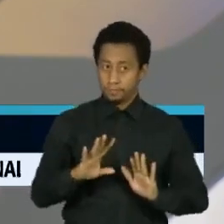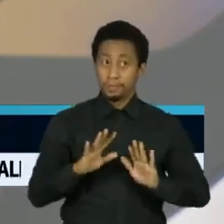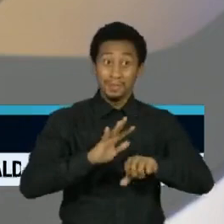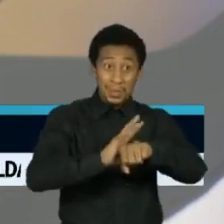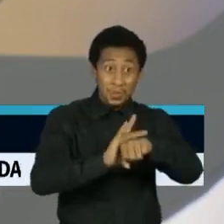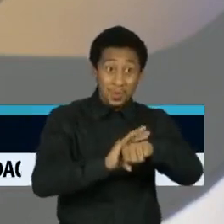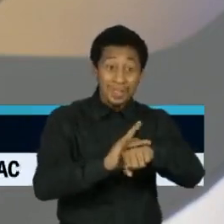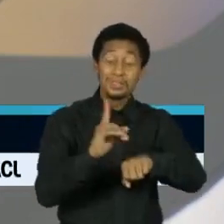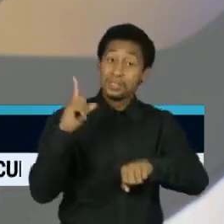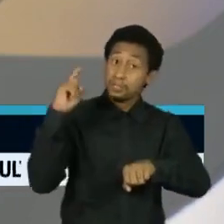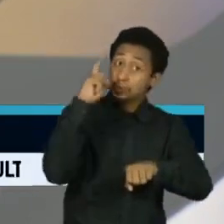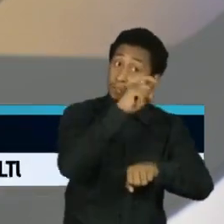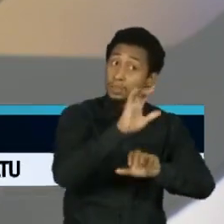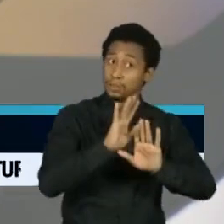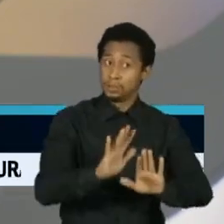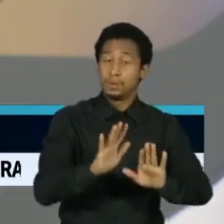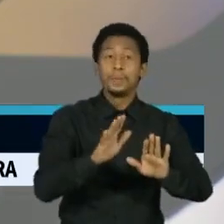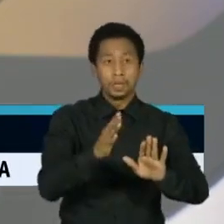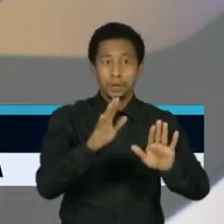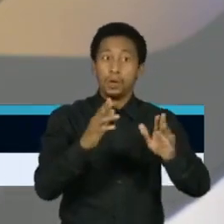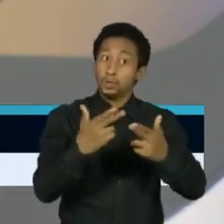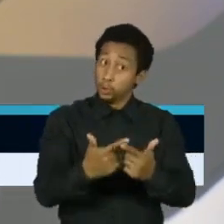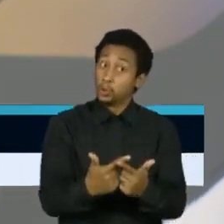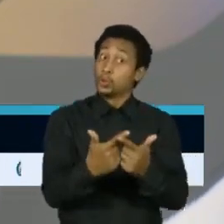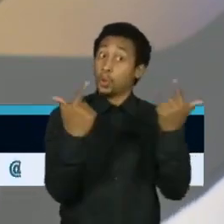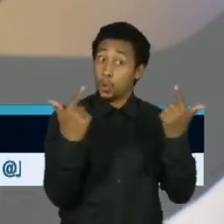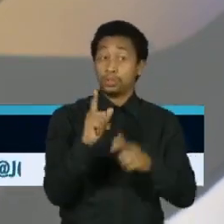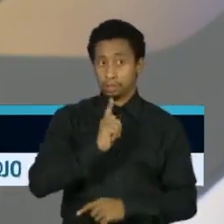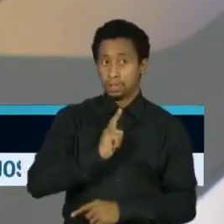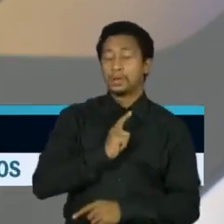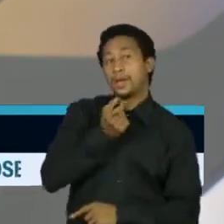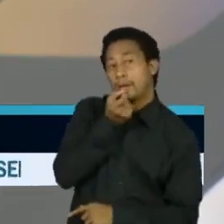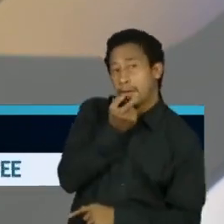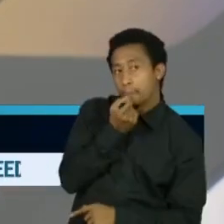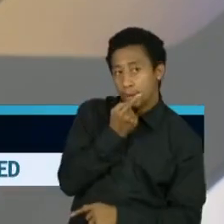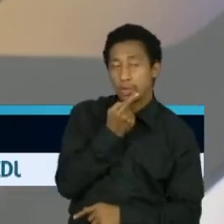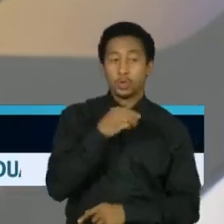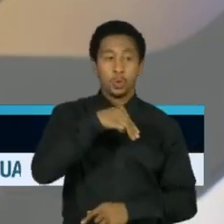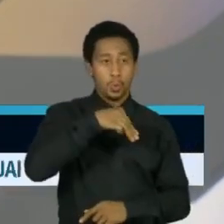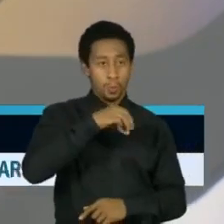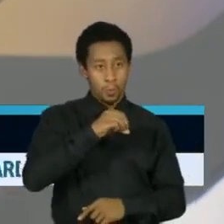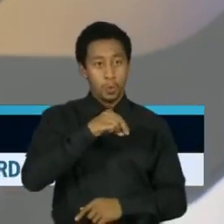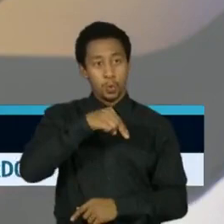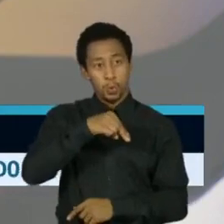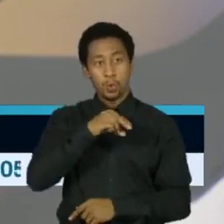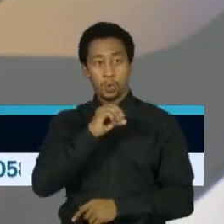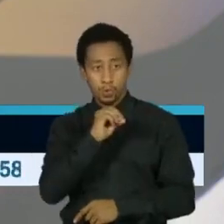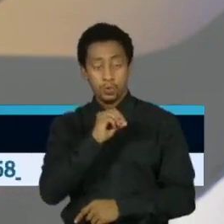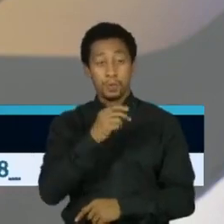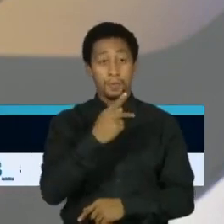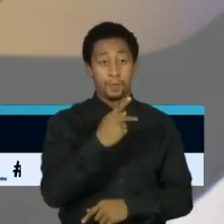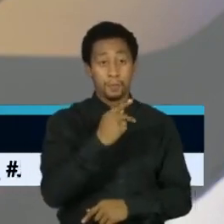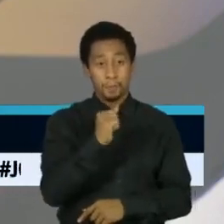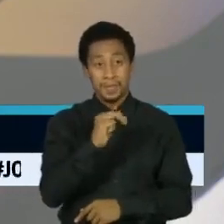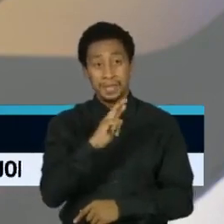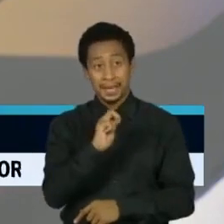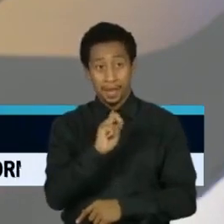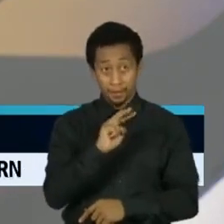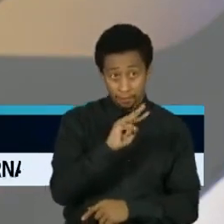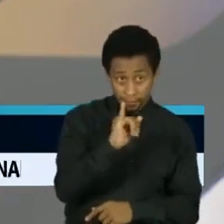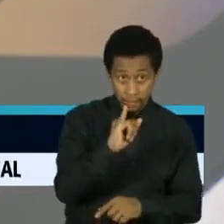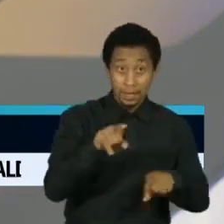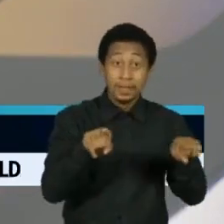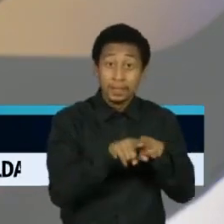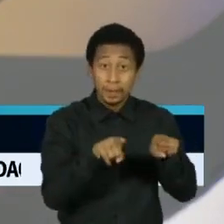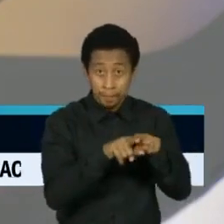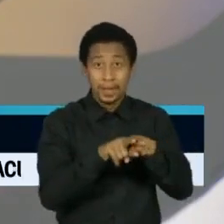de que nós temos bons remédios para começar a usar. O Monopiravir e o Paxlovid são bons remédios. Se nós começarmos a